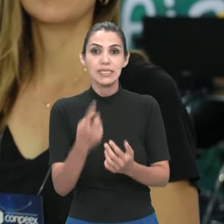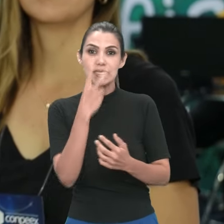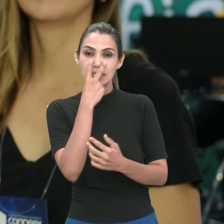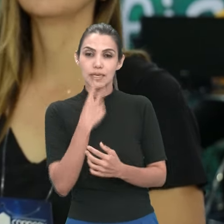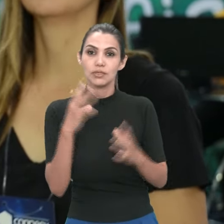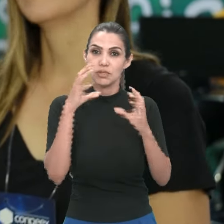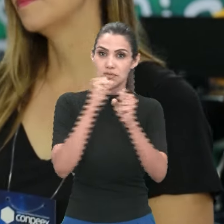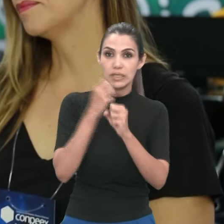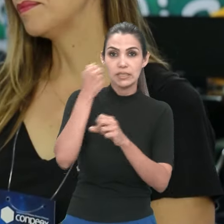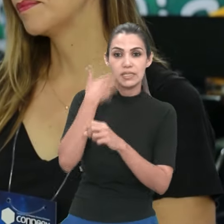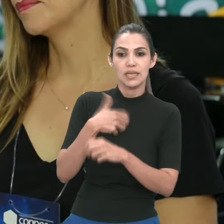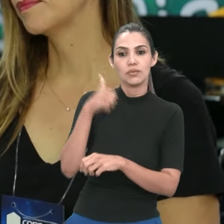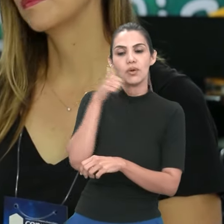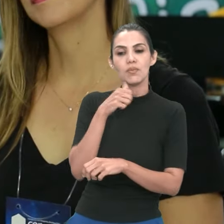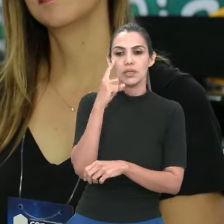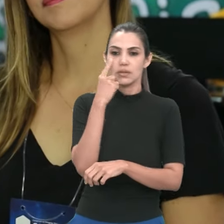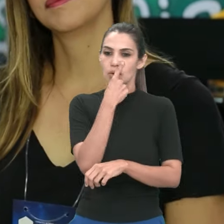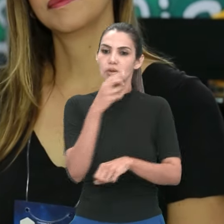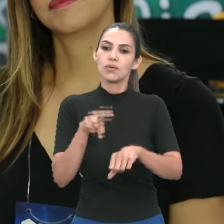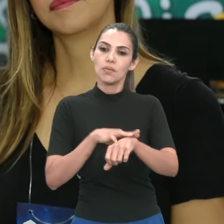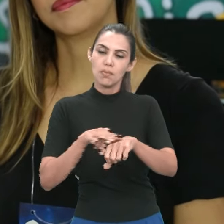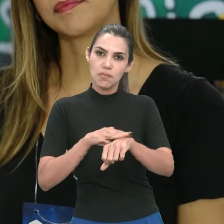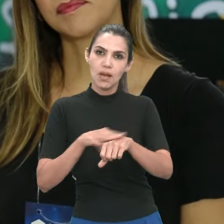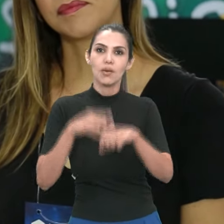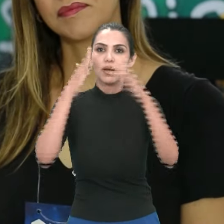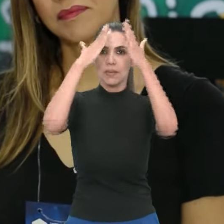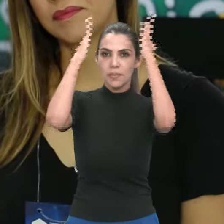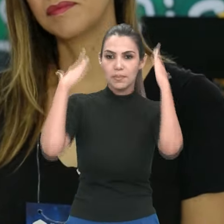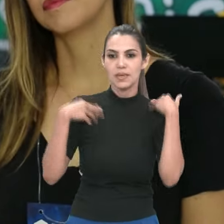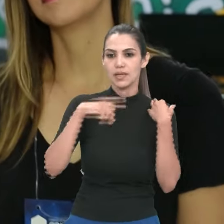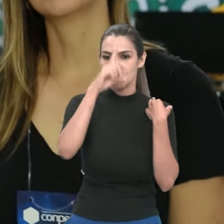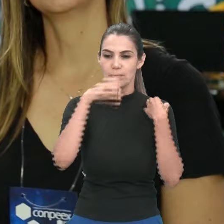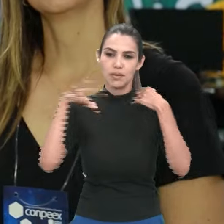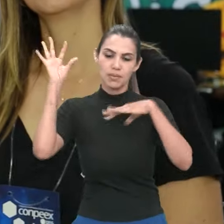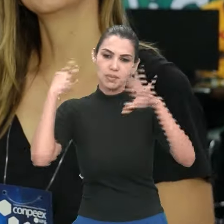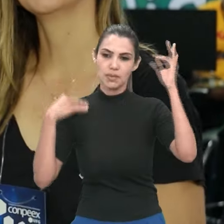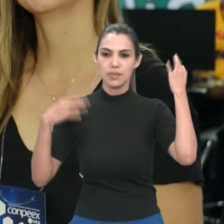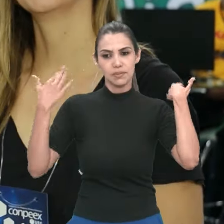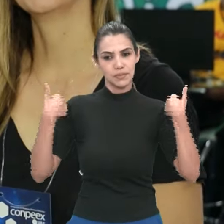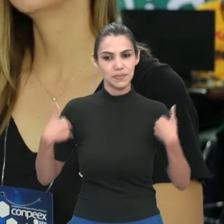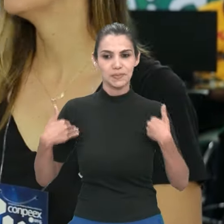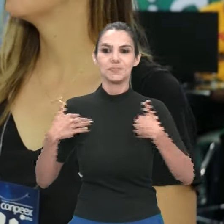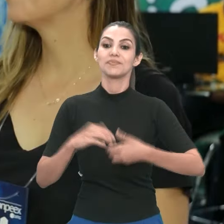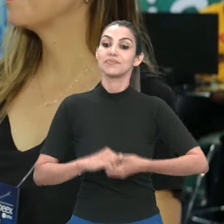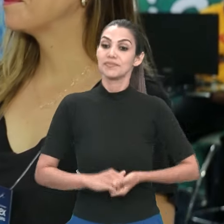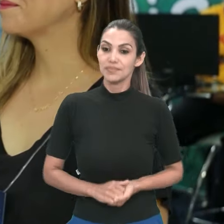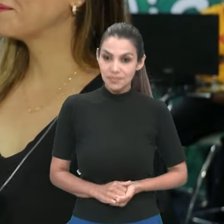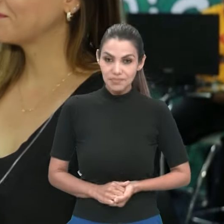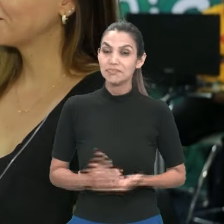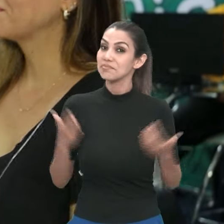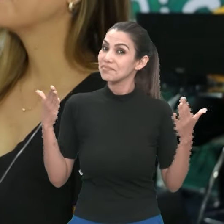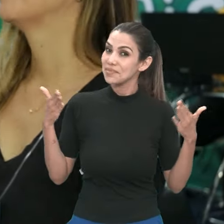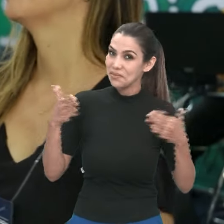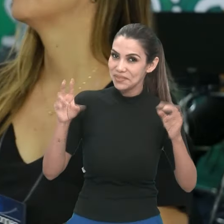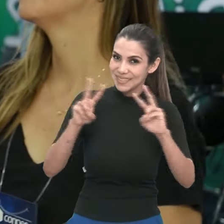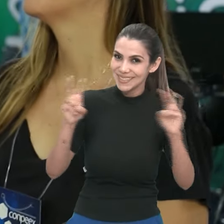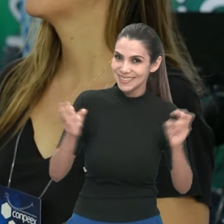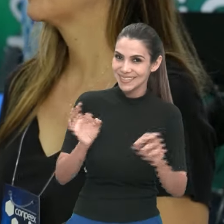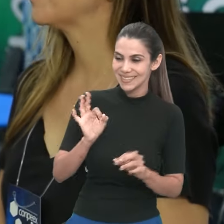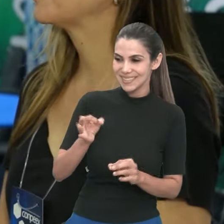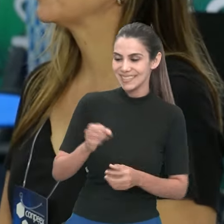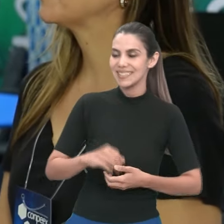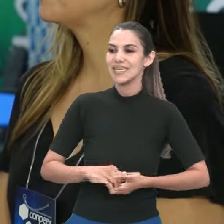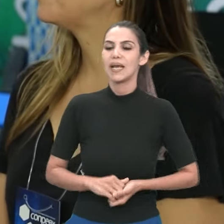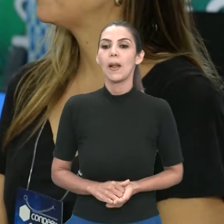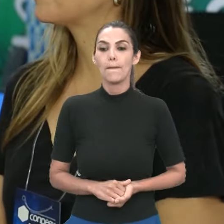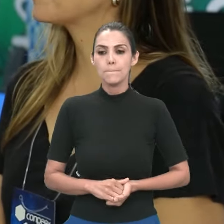ela se descreve como uma mulher de olhos castanhos, com cabelos lisos e iluminados, um pouco abaixo dos ombros. Bom, então vamos direto ao ponto, não é professora?